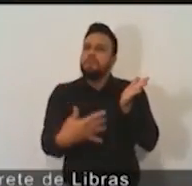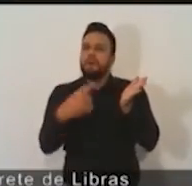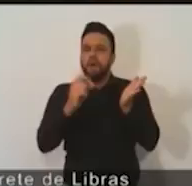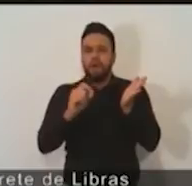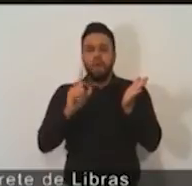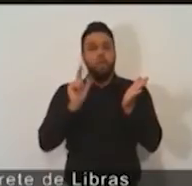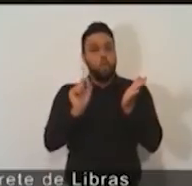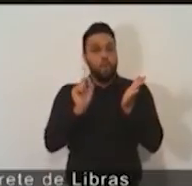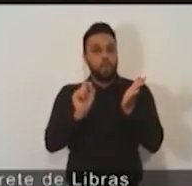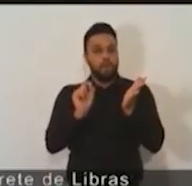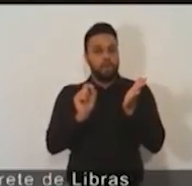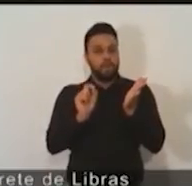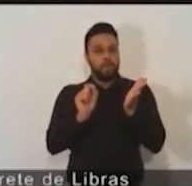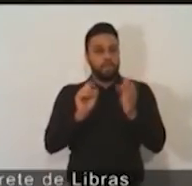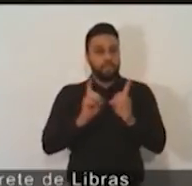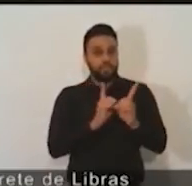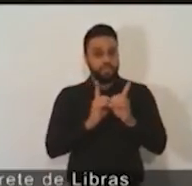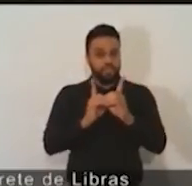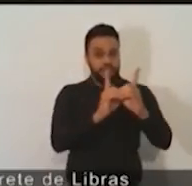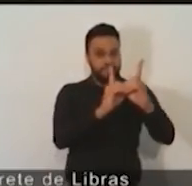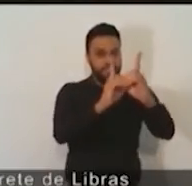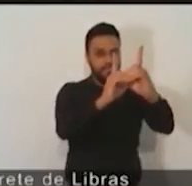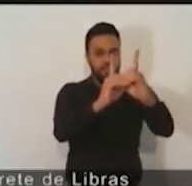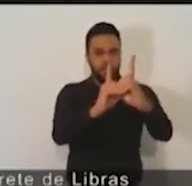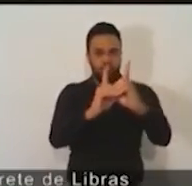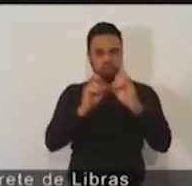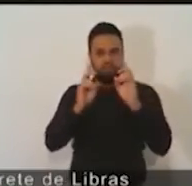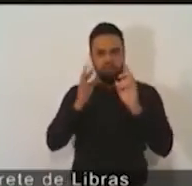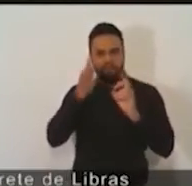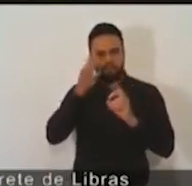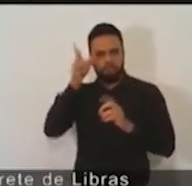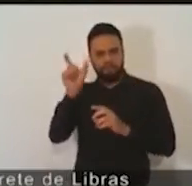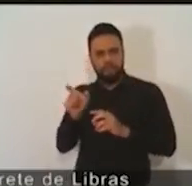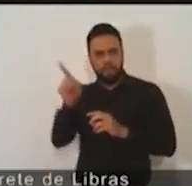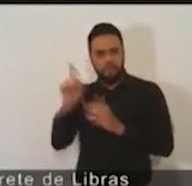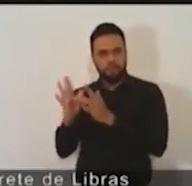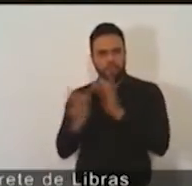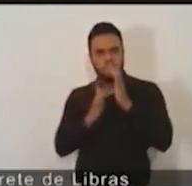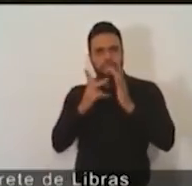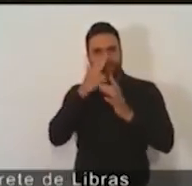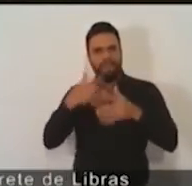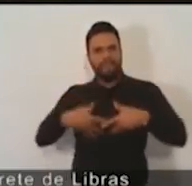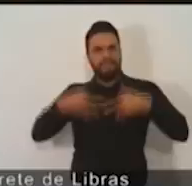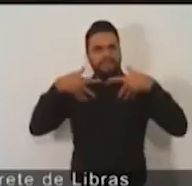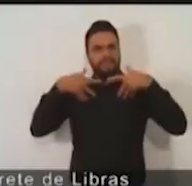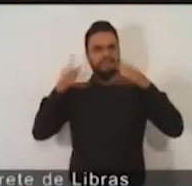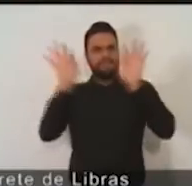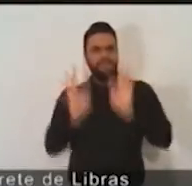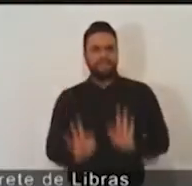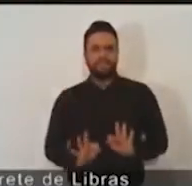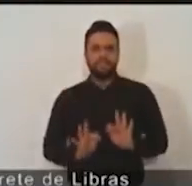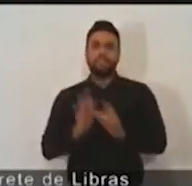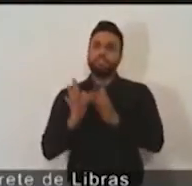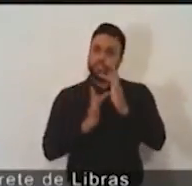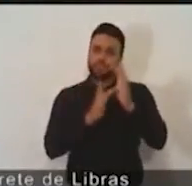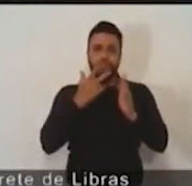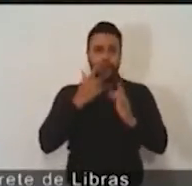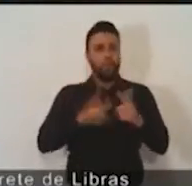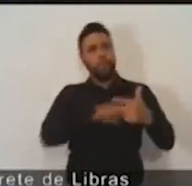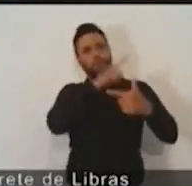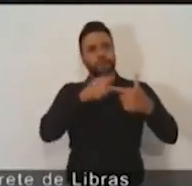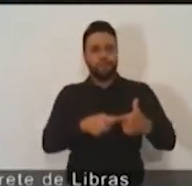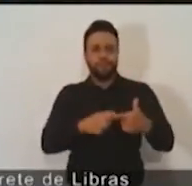com essa palavra, ficaram felizes. O Senhor repetiu uma segunda vez, paz, seja